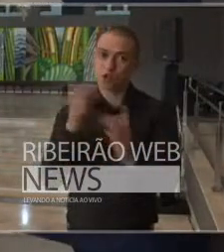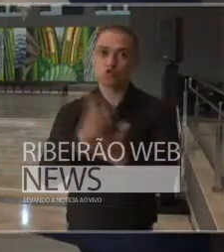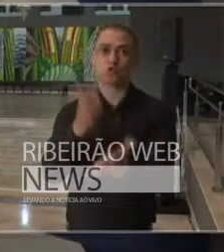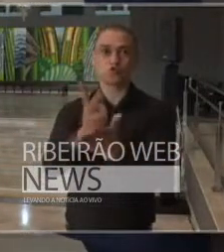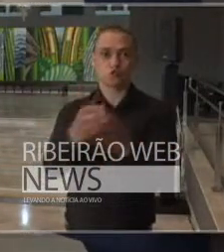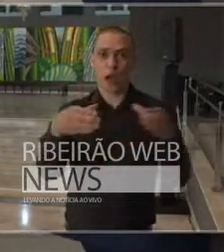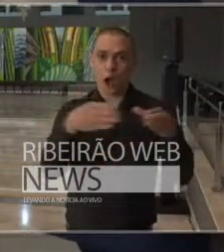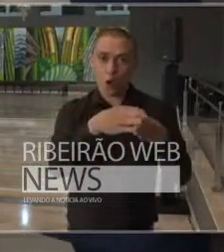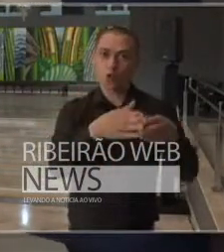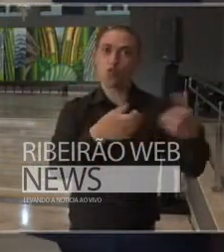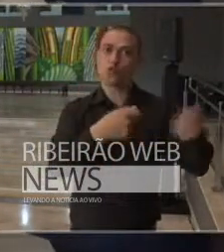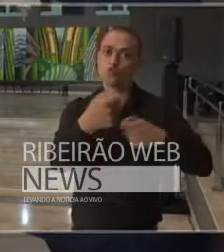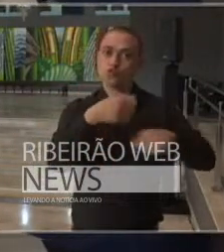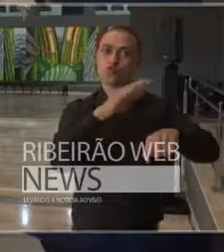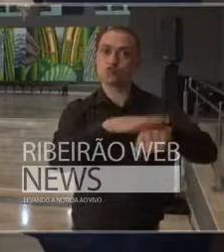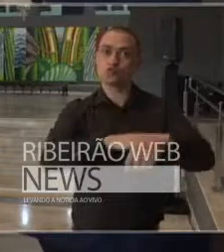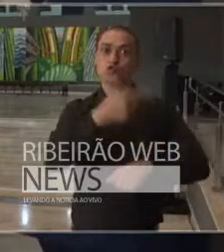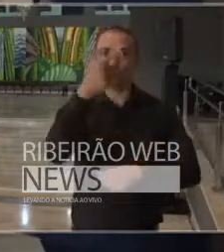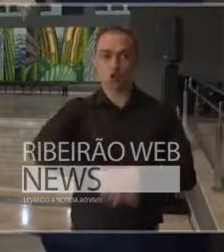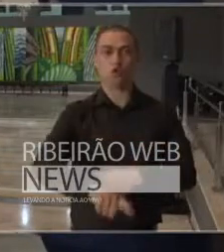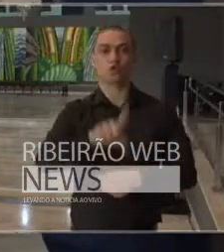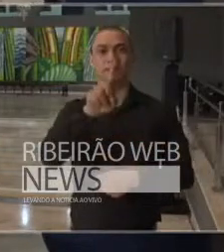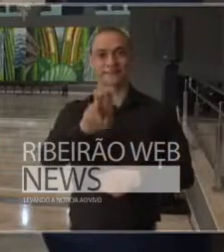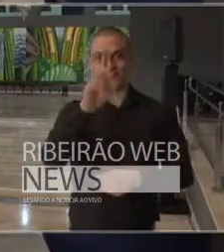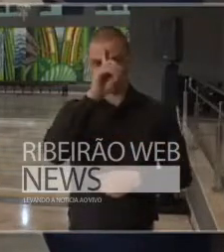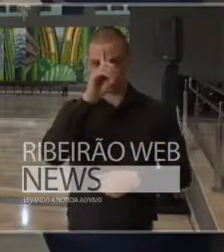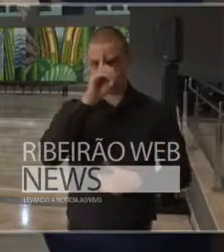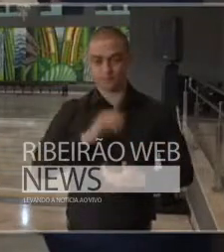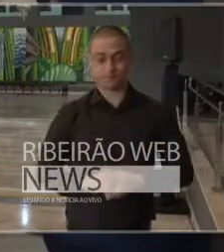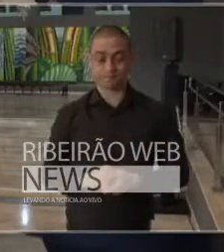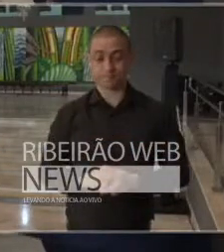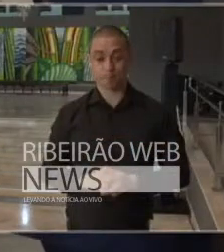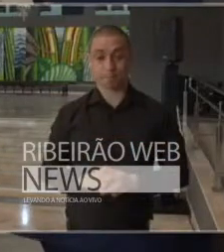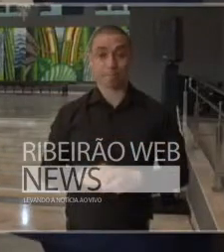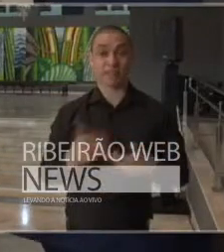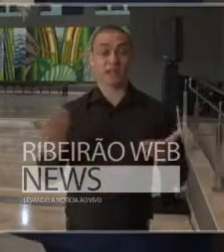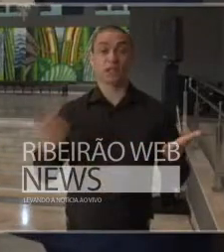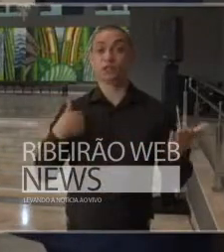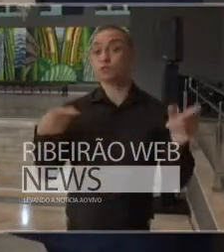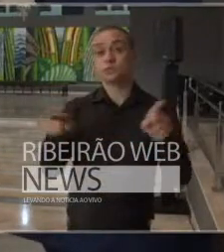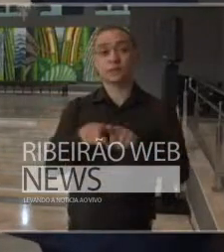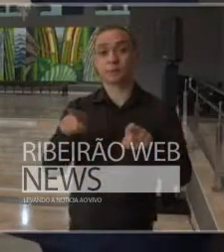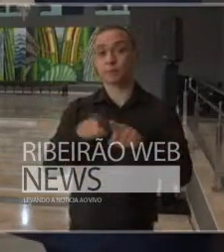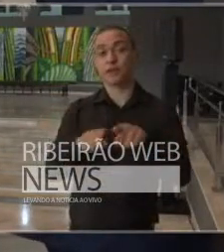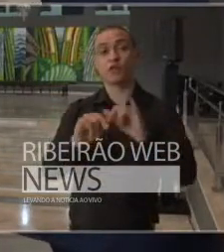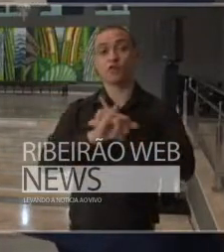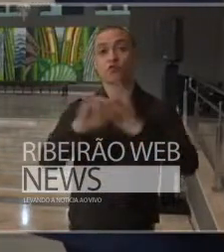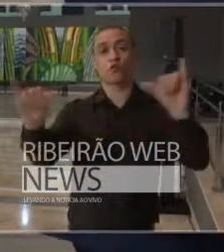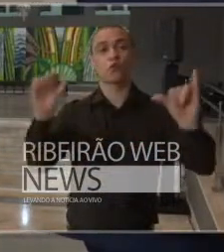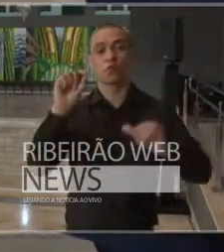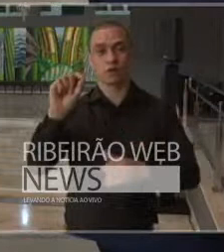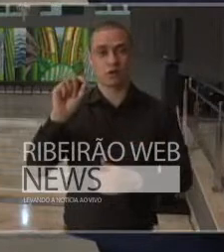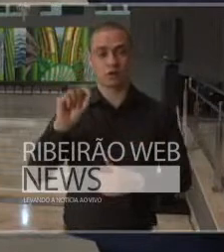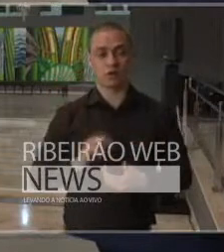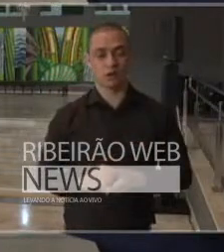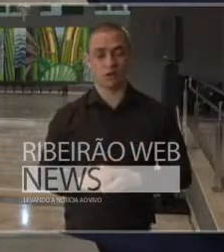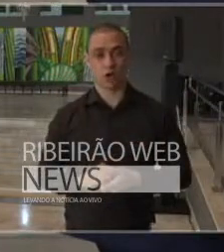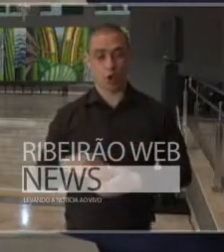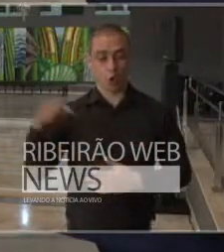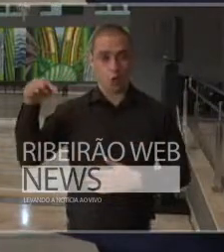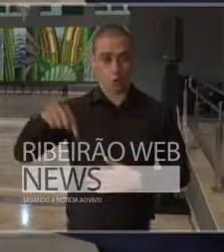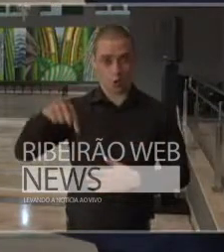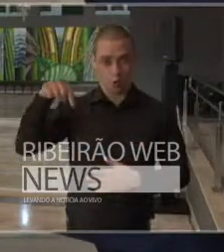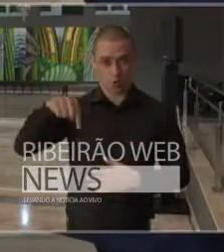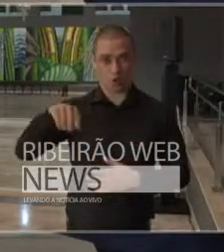à frente do comitê por mais esse período queria também dizer que hoje